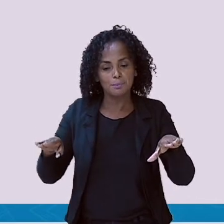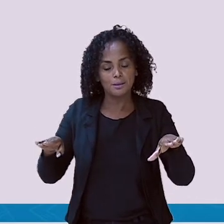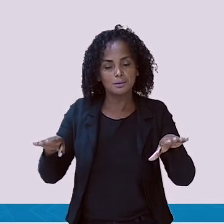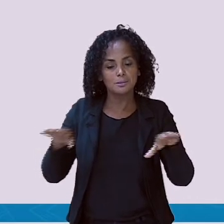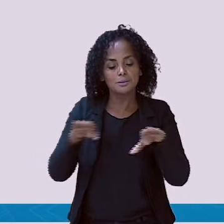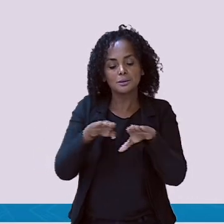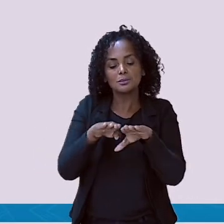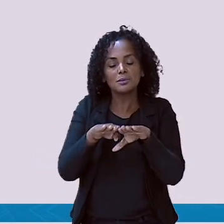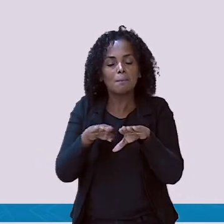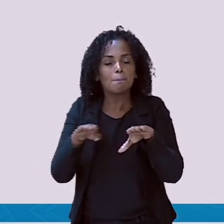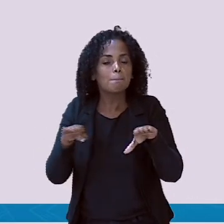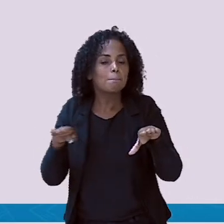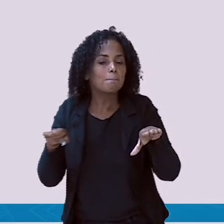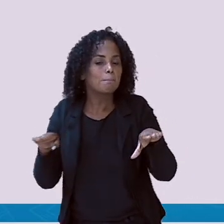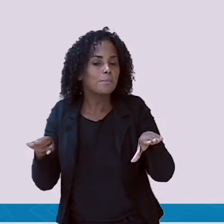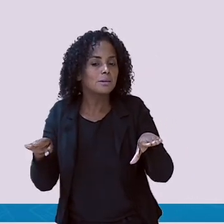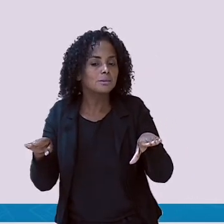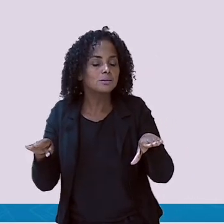não é?